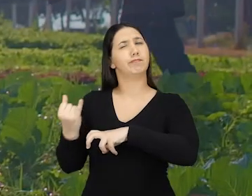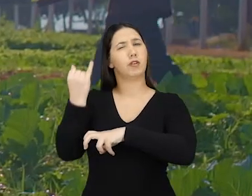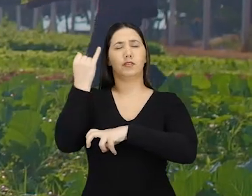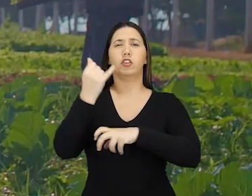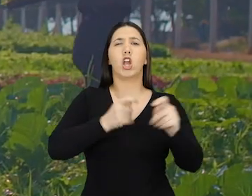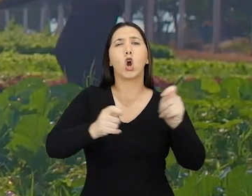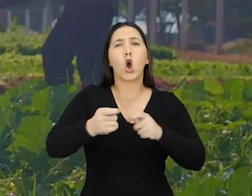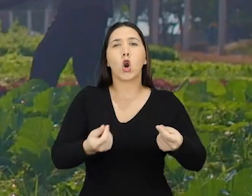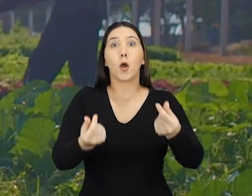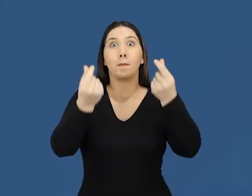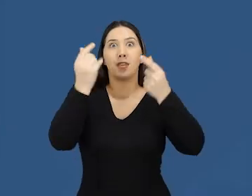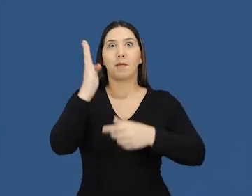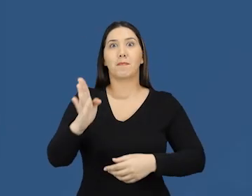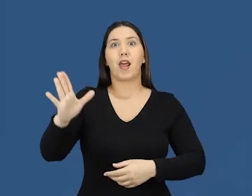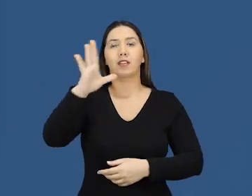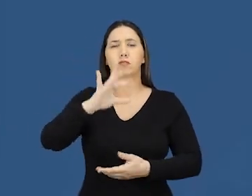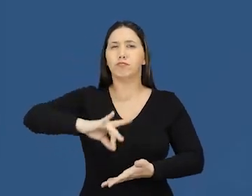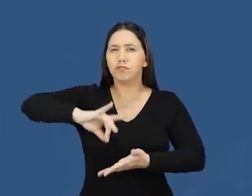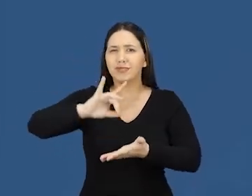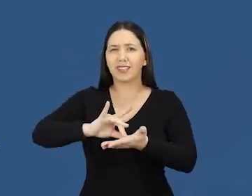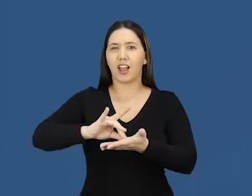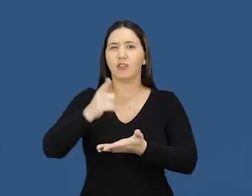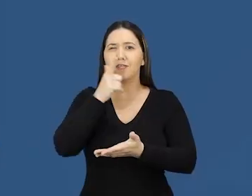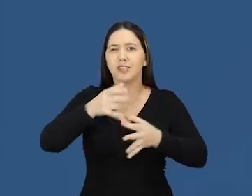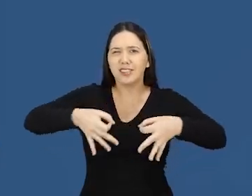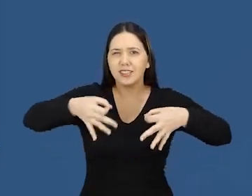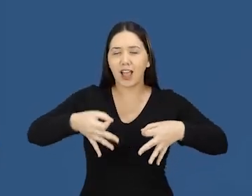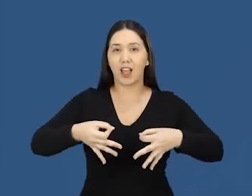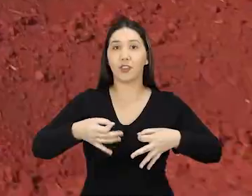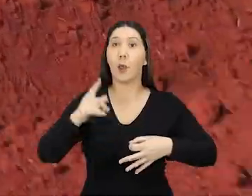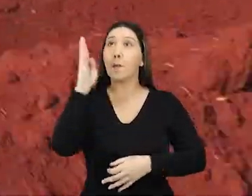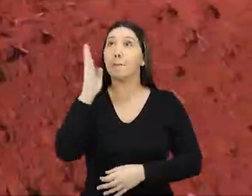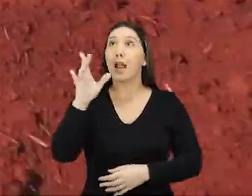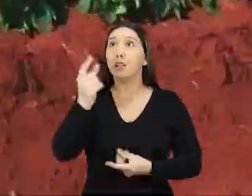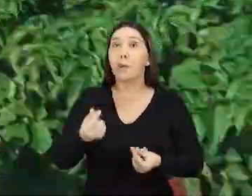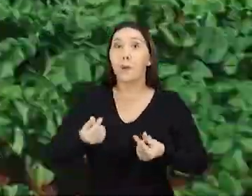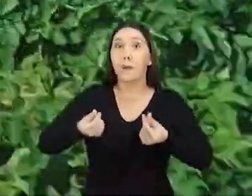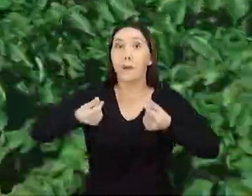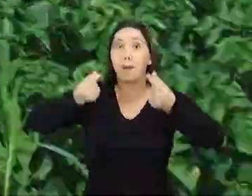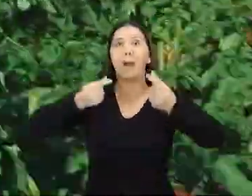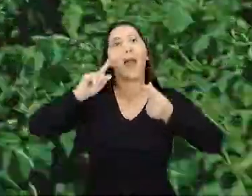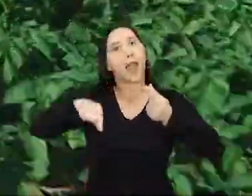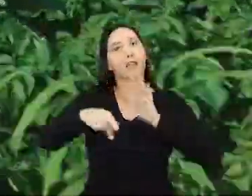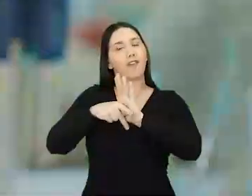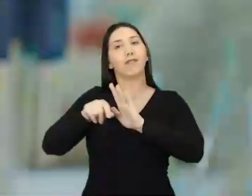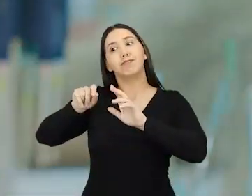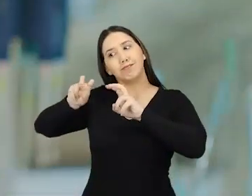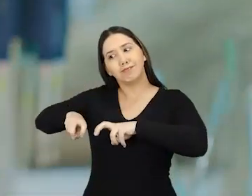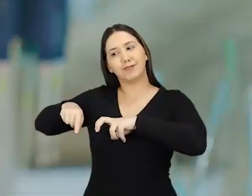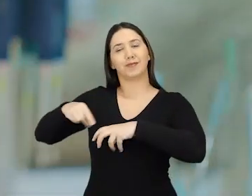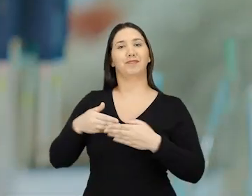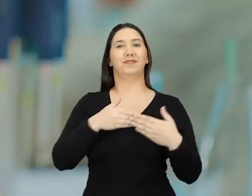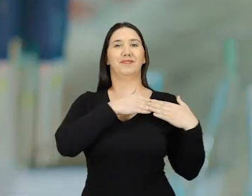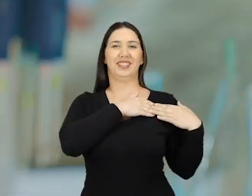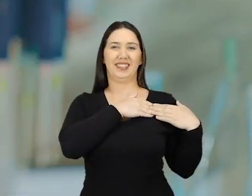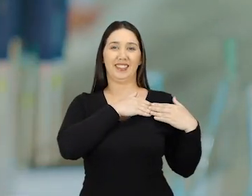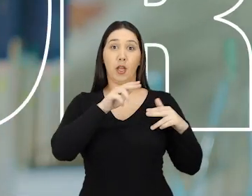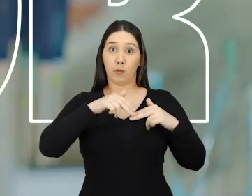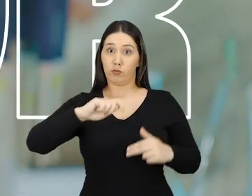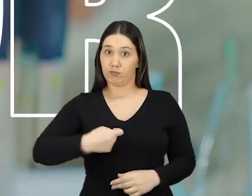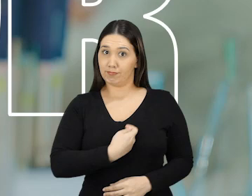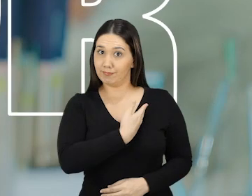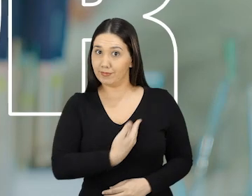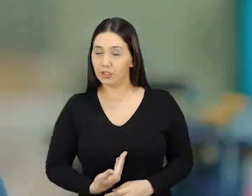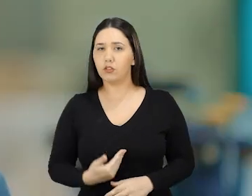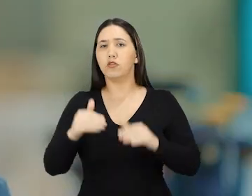economia. Brasil real, Brasil que dá certo, gera riqueza desse país que é o nosso agronegócio. Por isso que eu, como governador, tenho me dedicado tanto